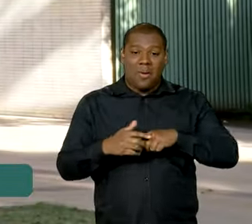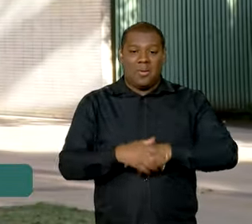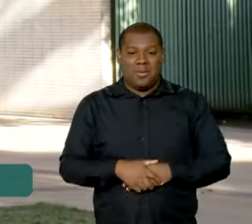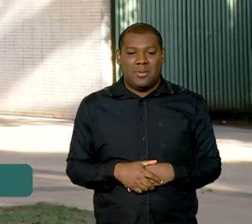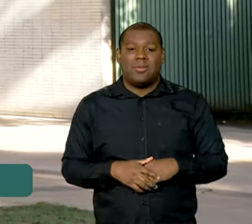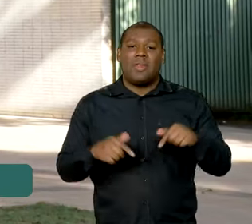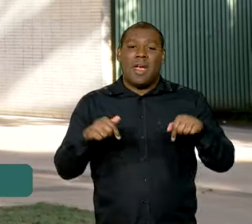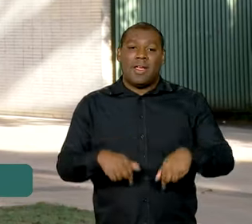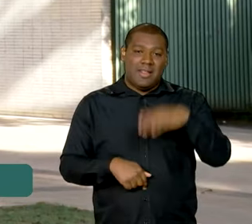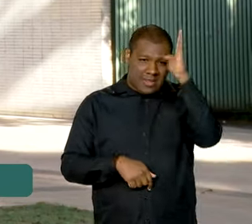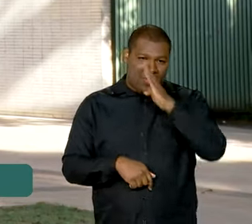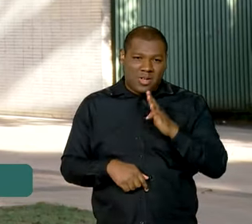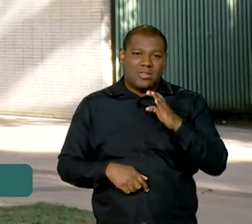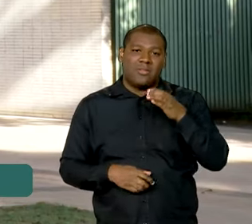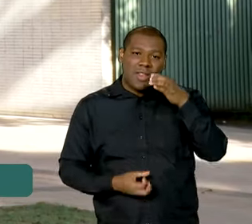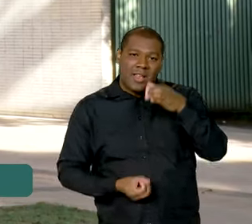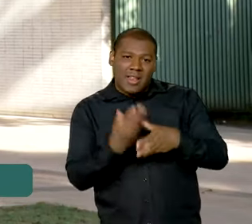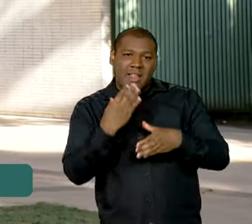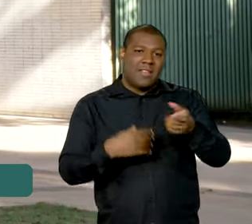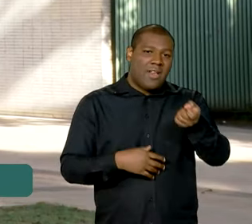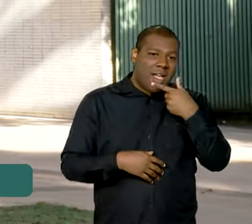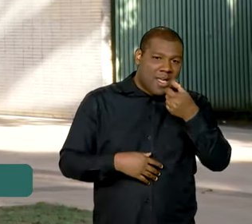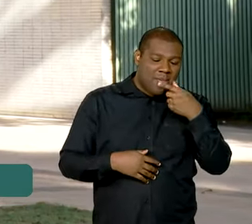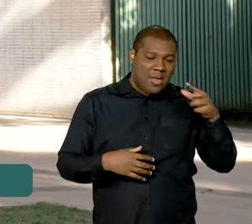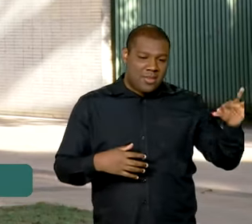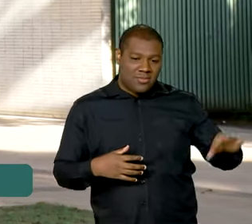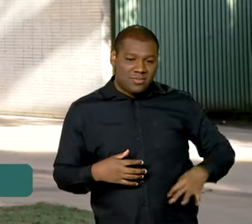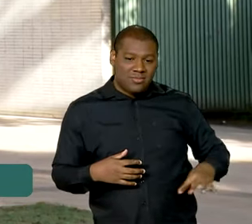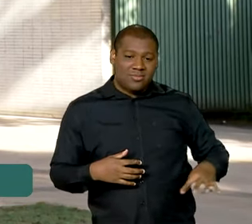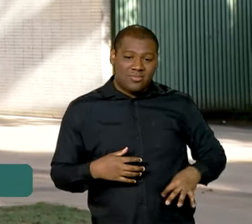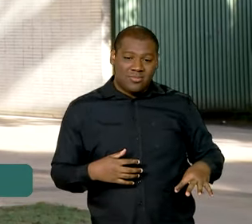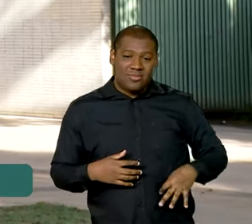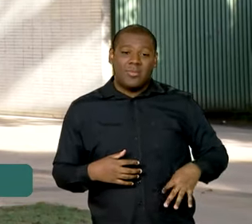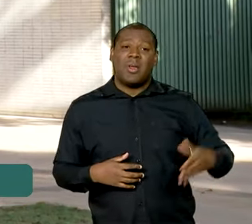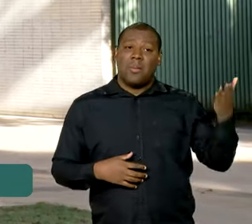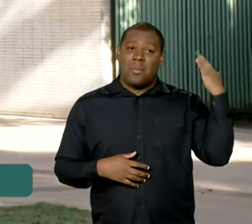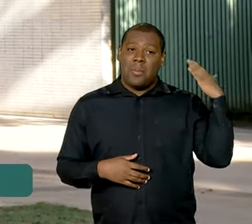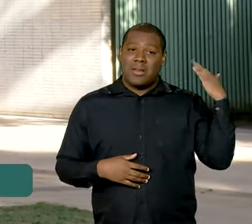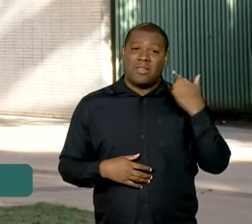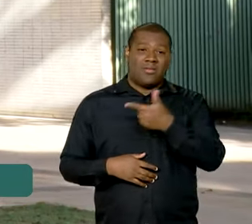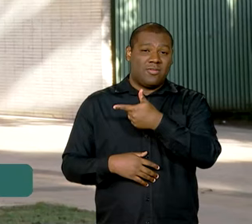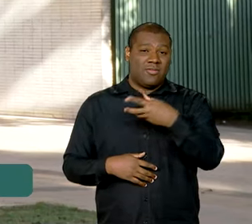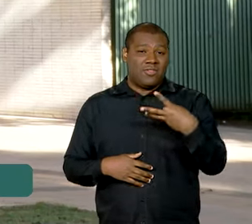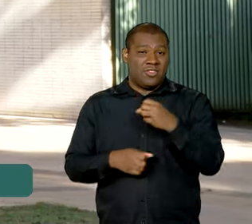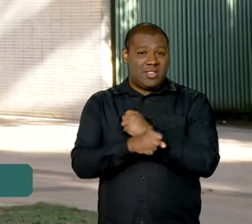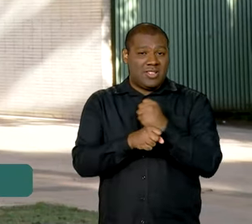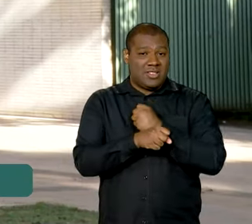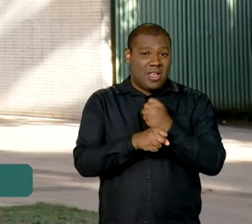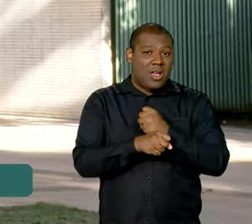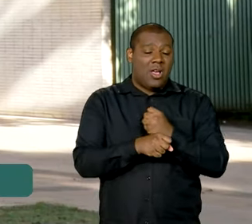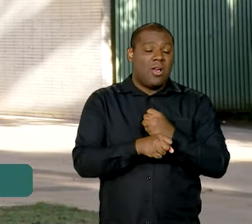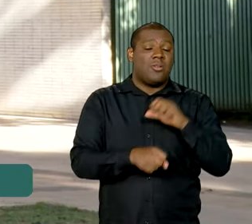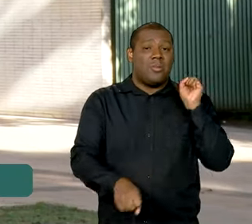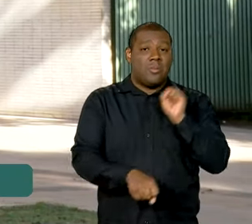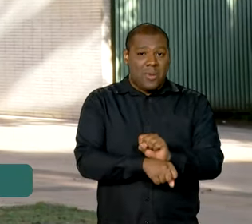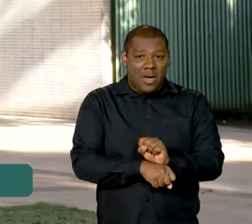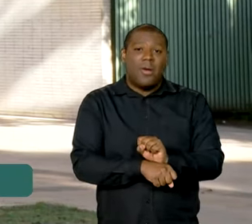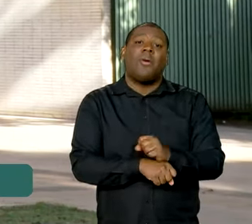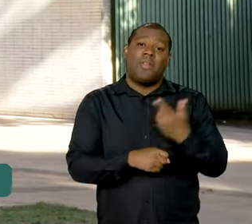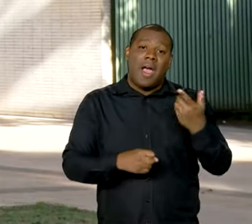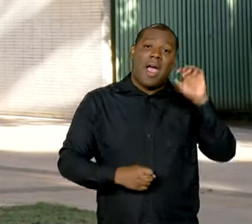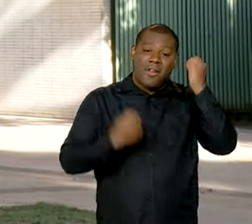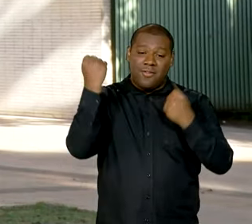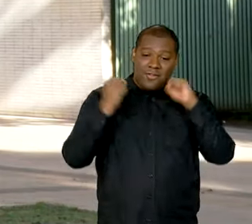insulina em território nacional depois de 23 anos. A nova fábrica foi inaugurada em Nova Lima, Minas